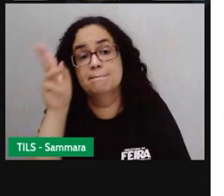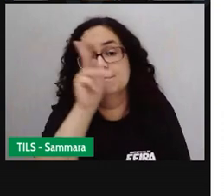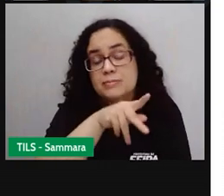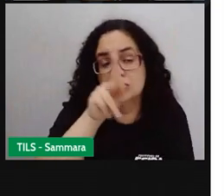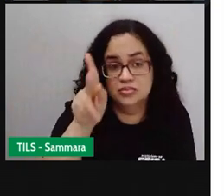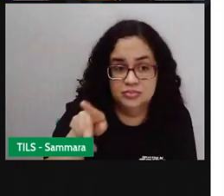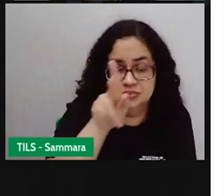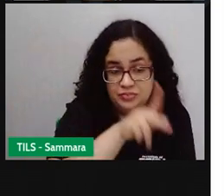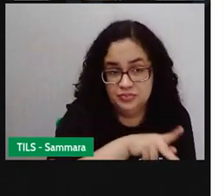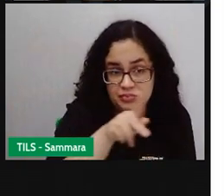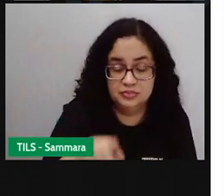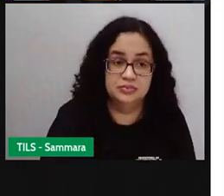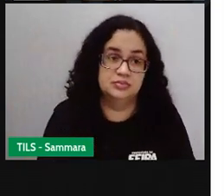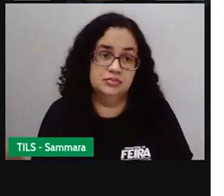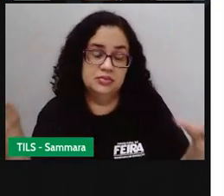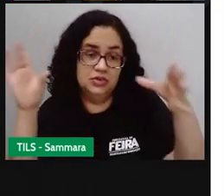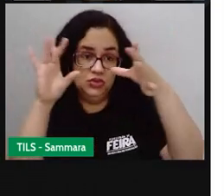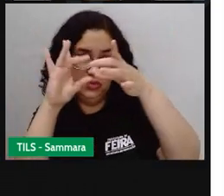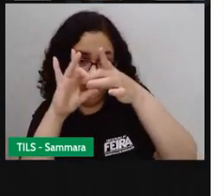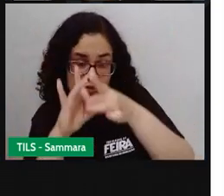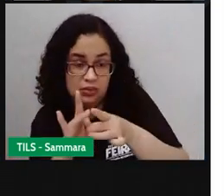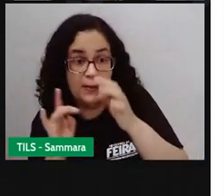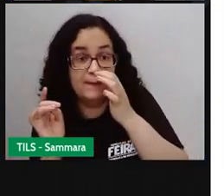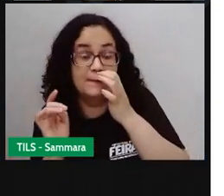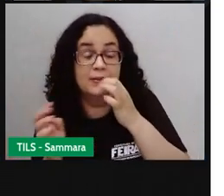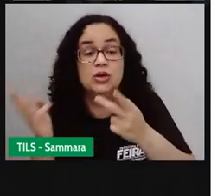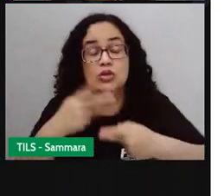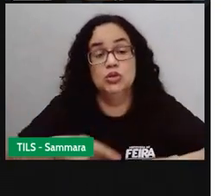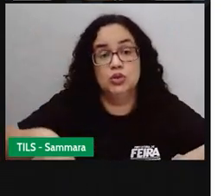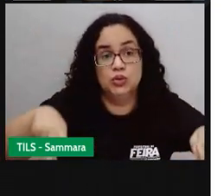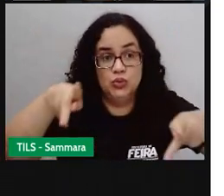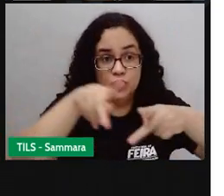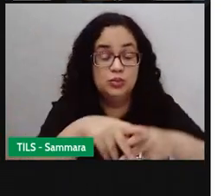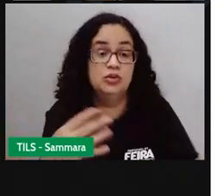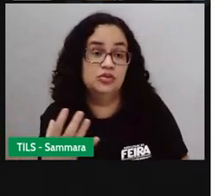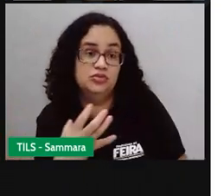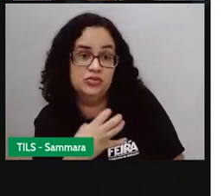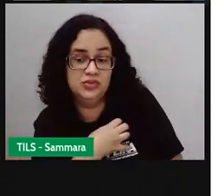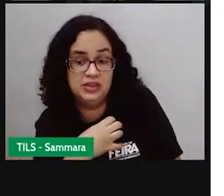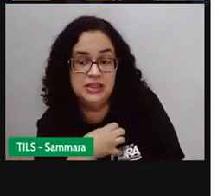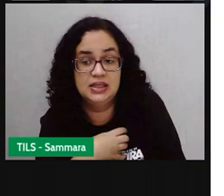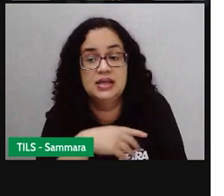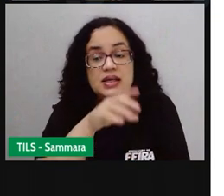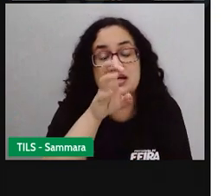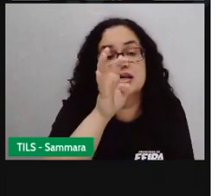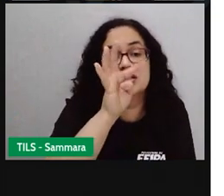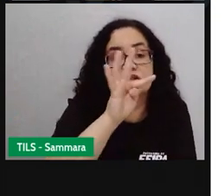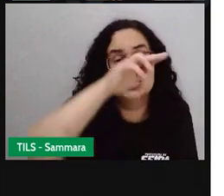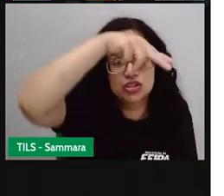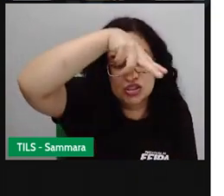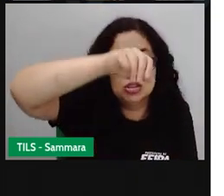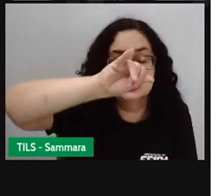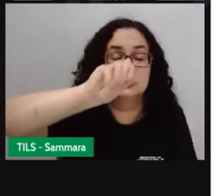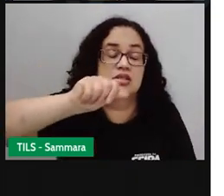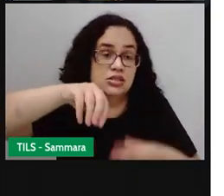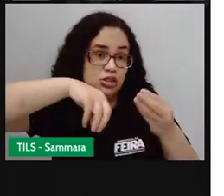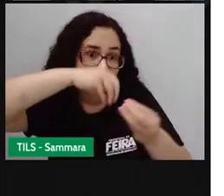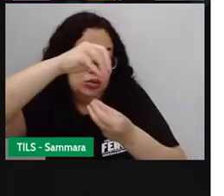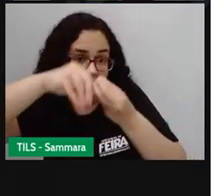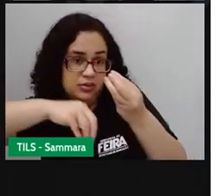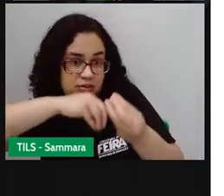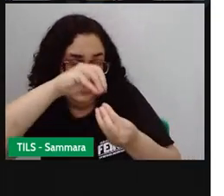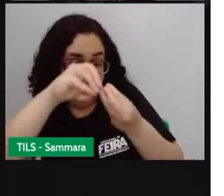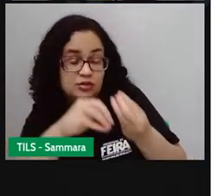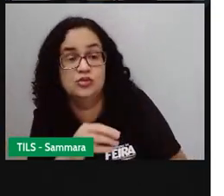colocou relacionadas à formação do povo baiano, de como as etnias, elas foram aí misturadas